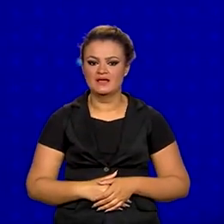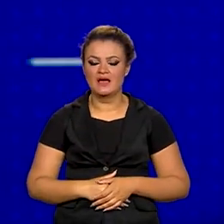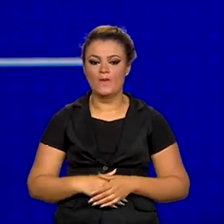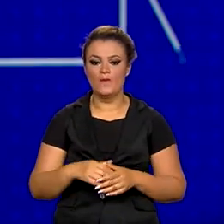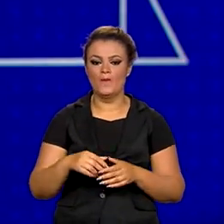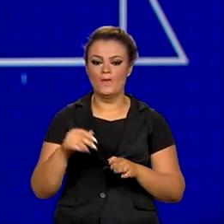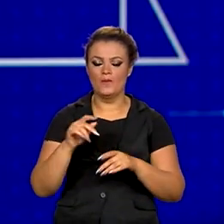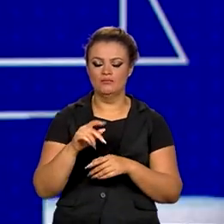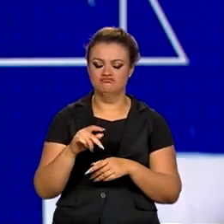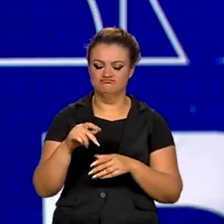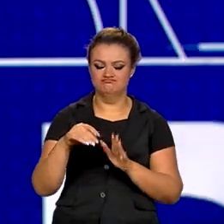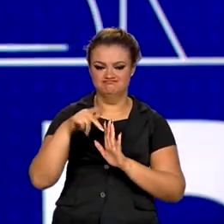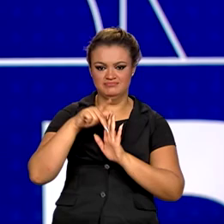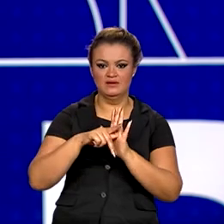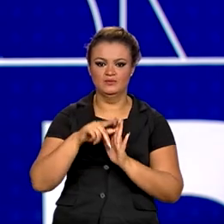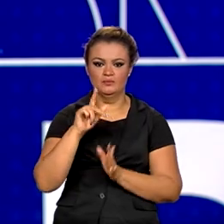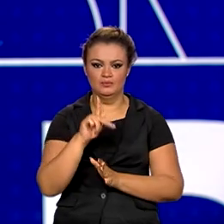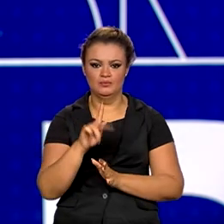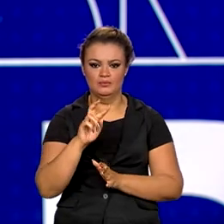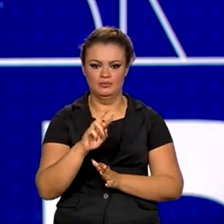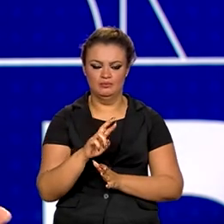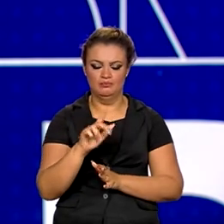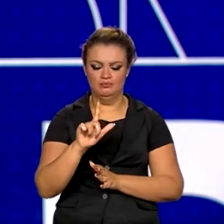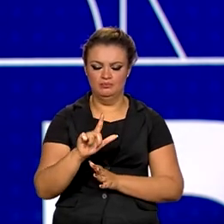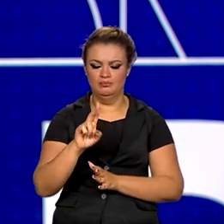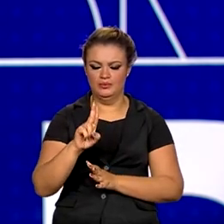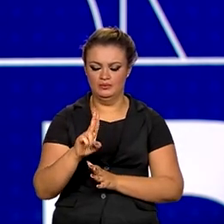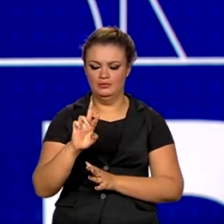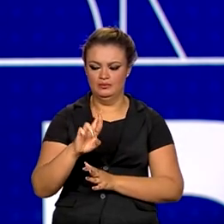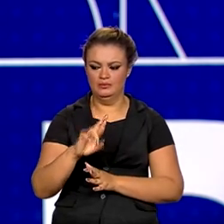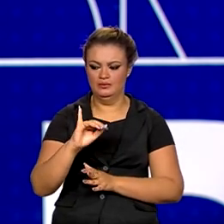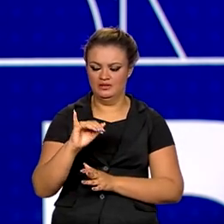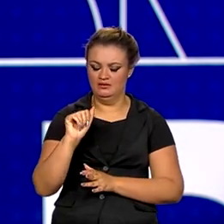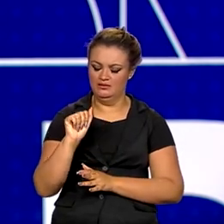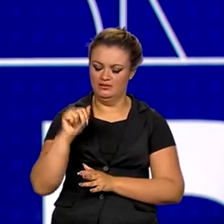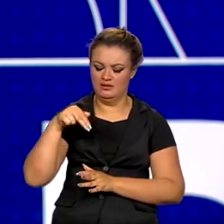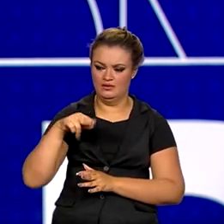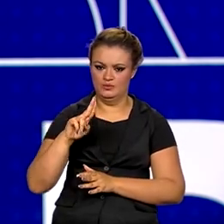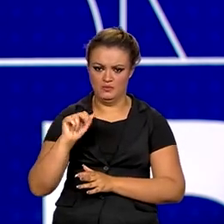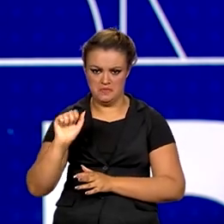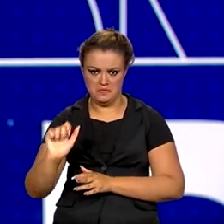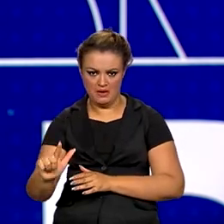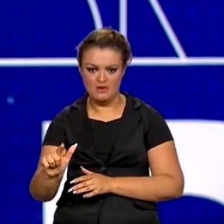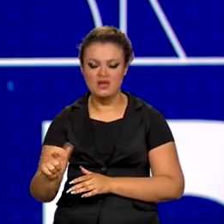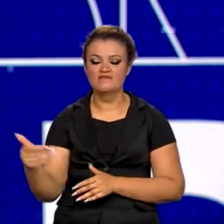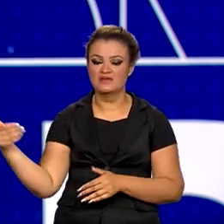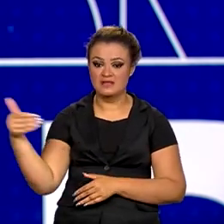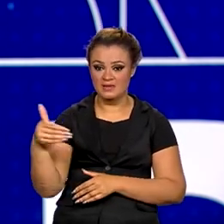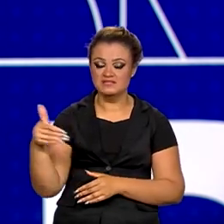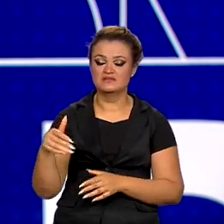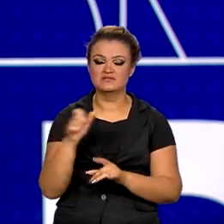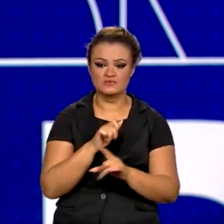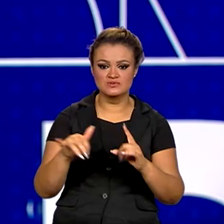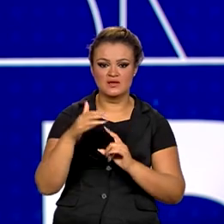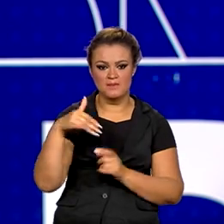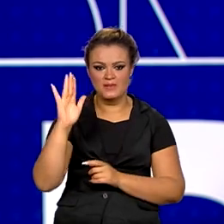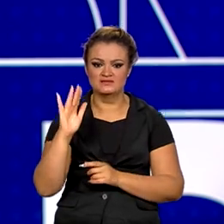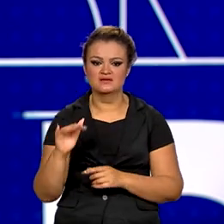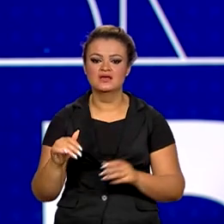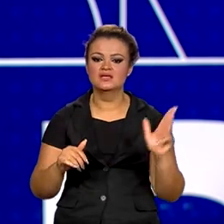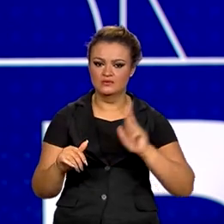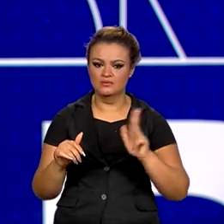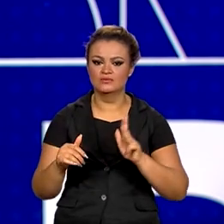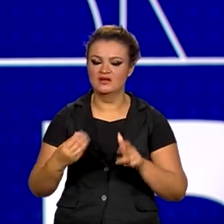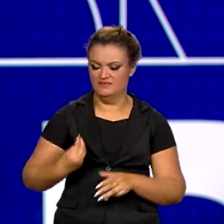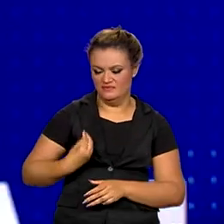plurianual para os próximos quatro anos terá mais participação social. Hoje será instalado o Conselho de Participação Social e o presidente